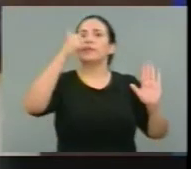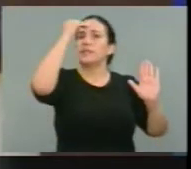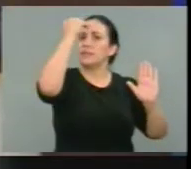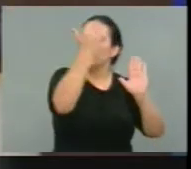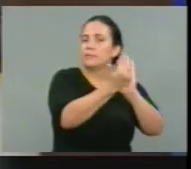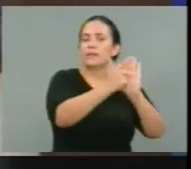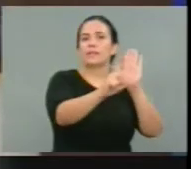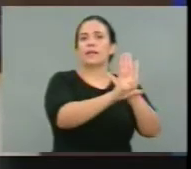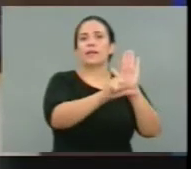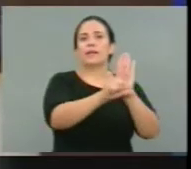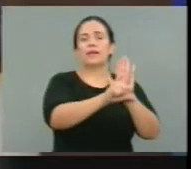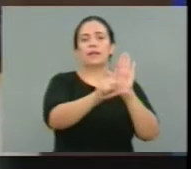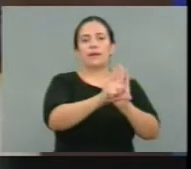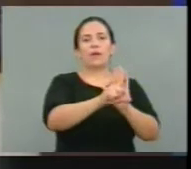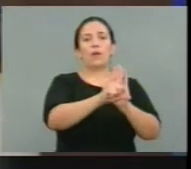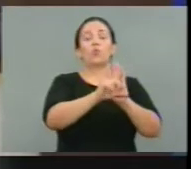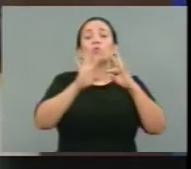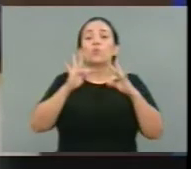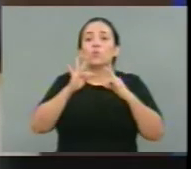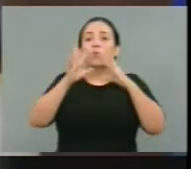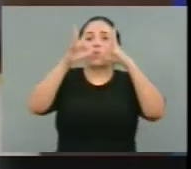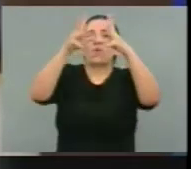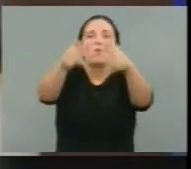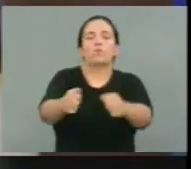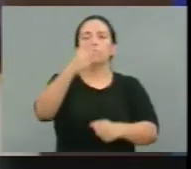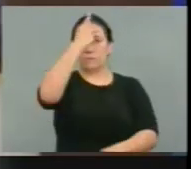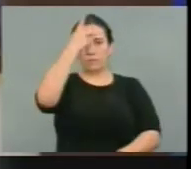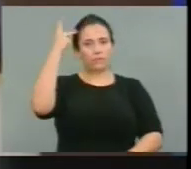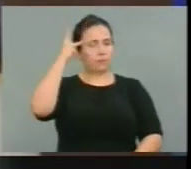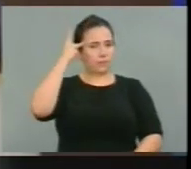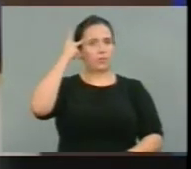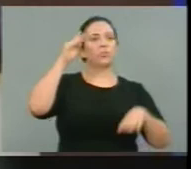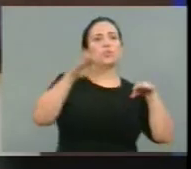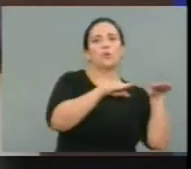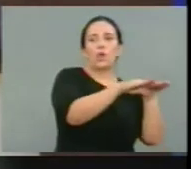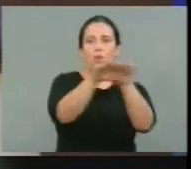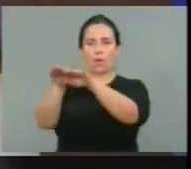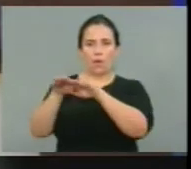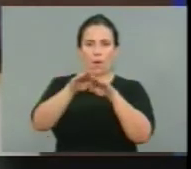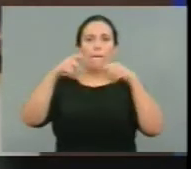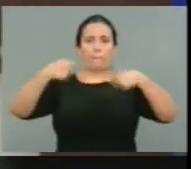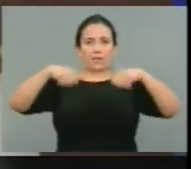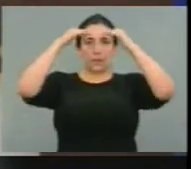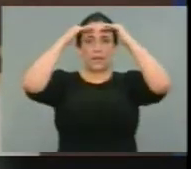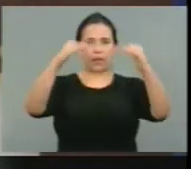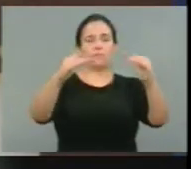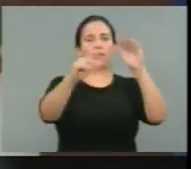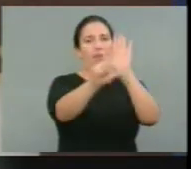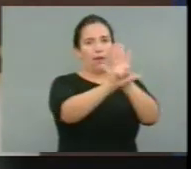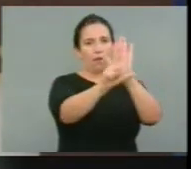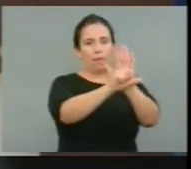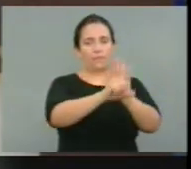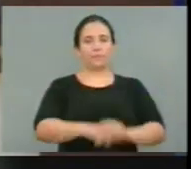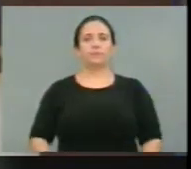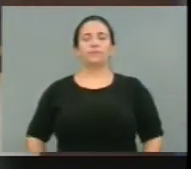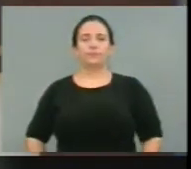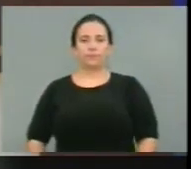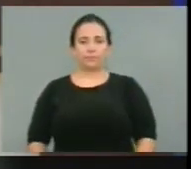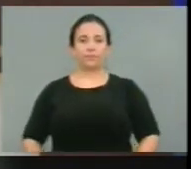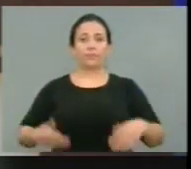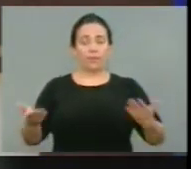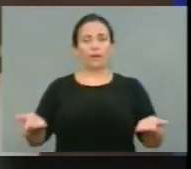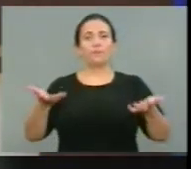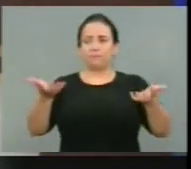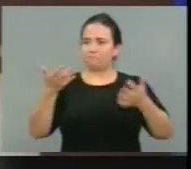especialmente, aquele que é agente da lei. Aquele que é agente da lei. Portanto, até para ouvir os